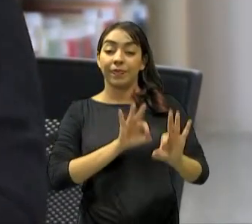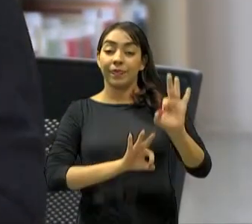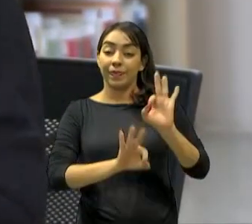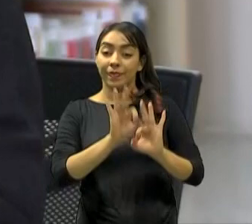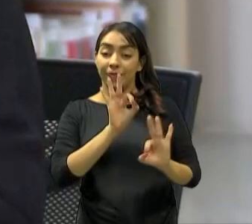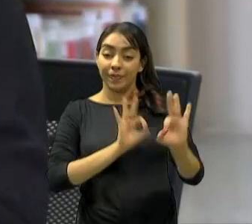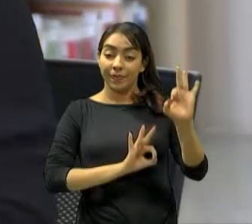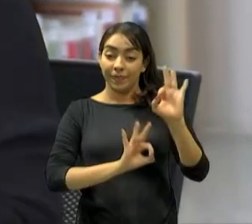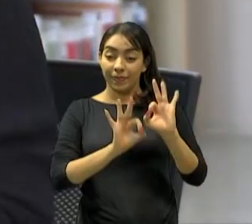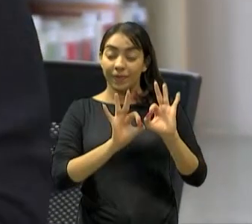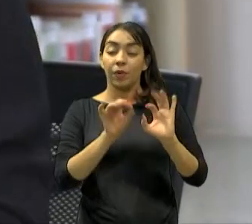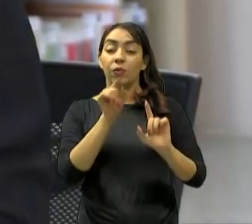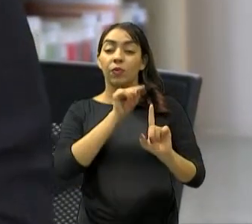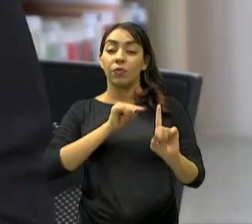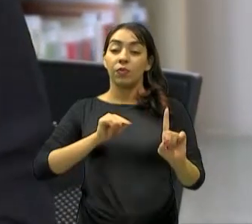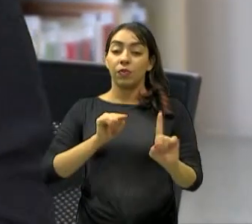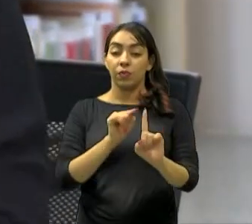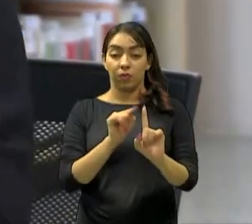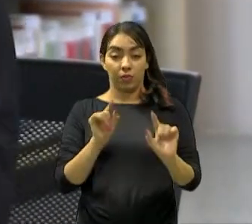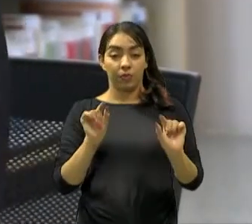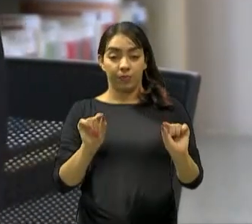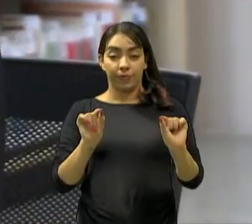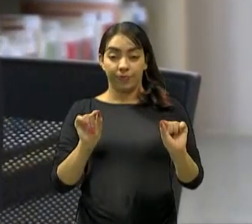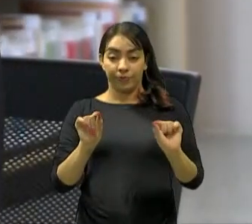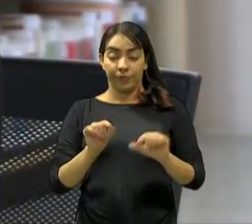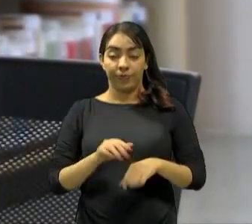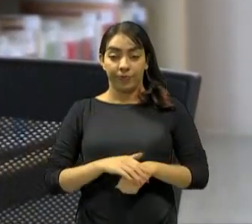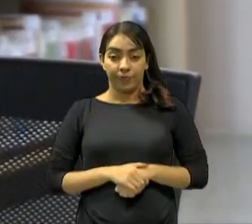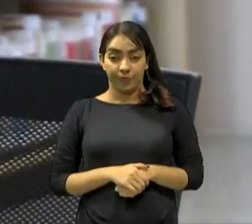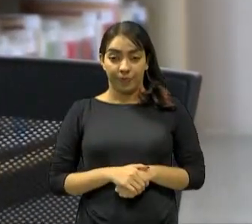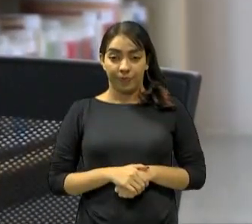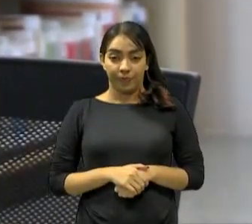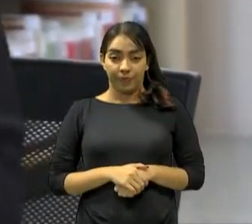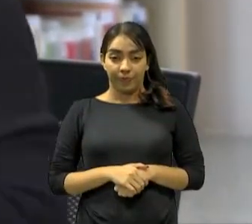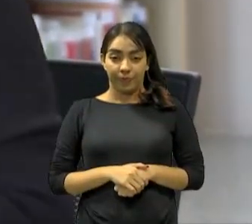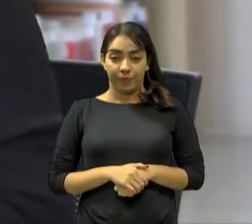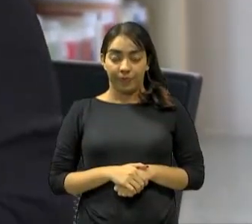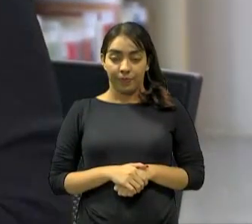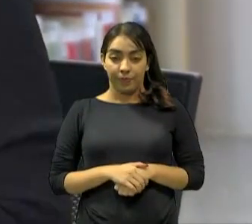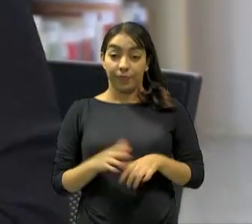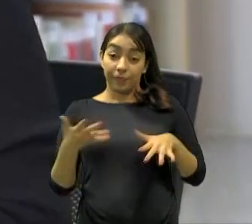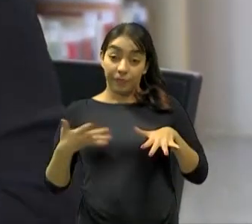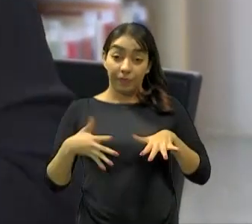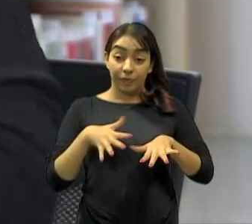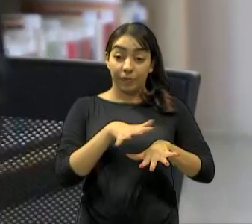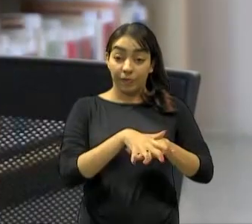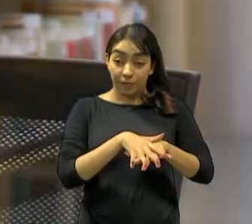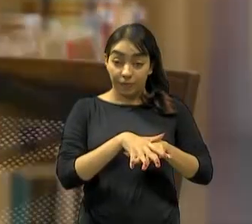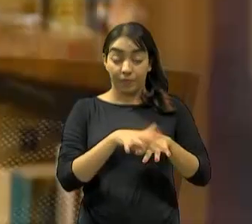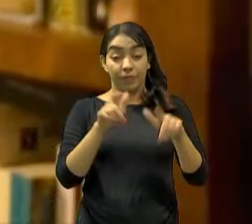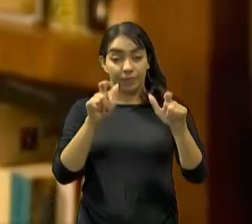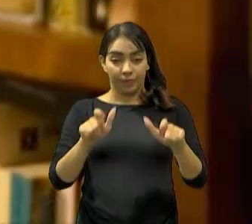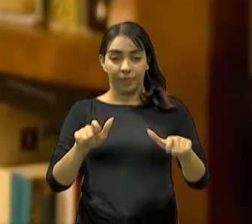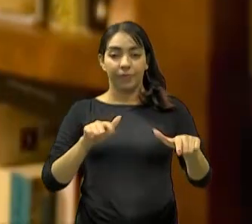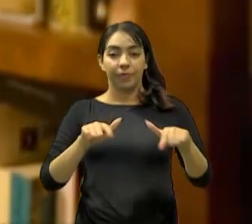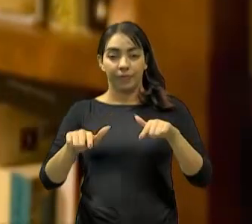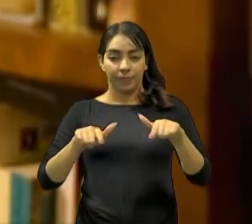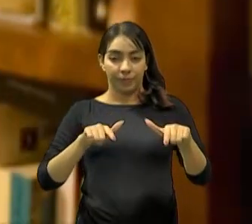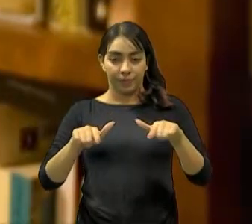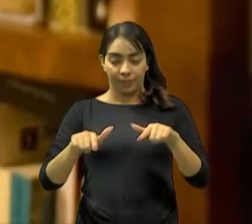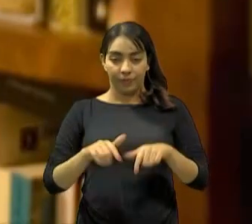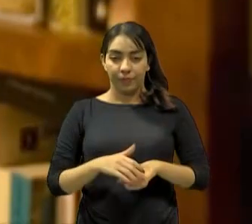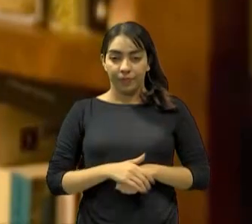tem como objetivo a cooperação, a harmonia e a inclusão no ambiente de trabalho. O mundo